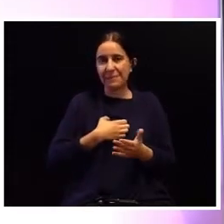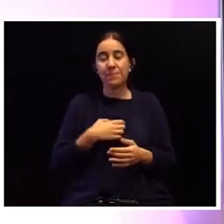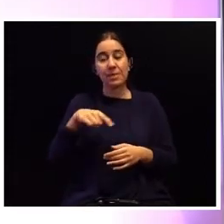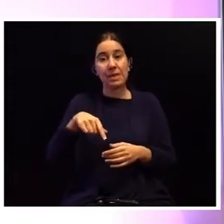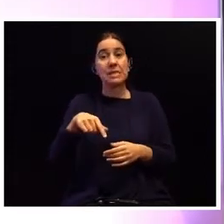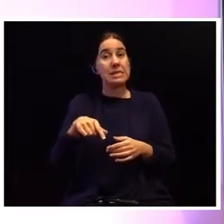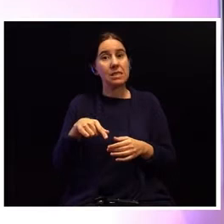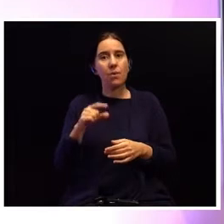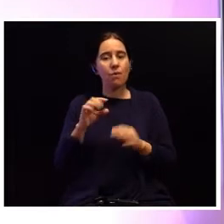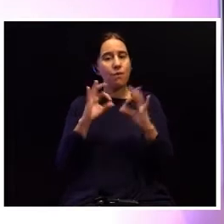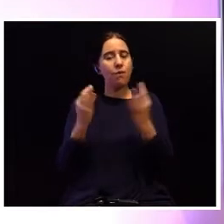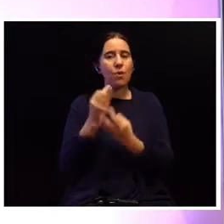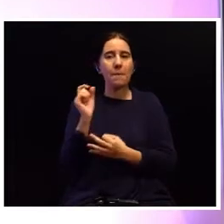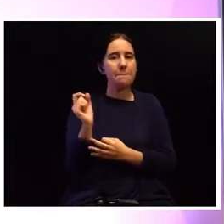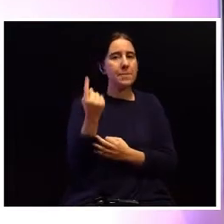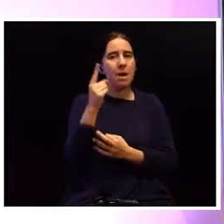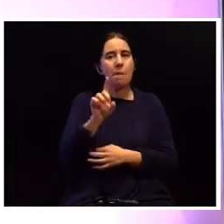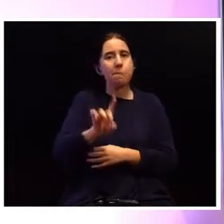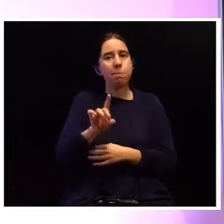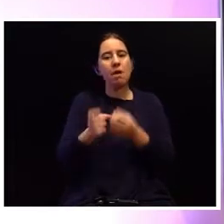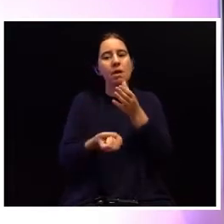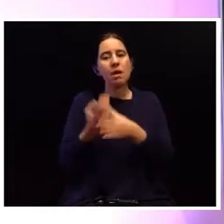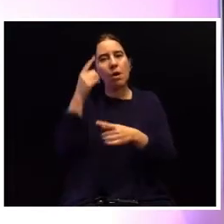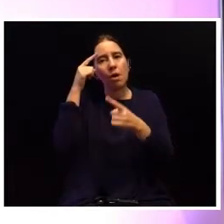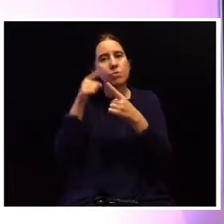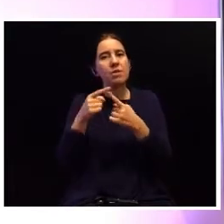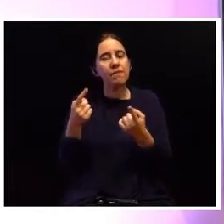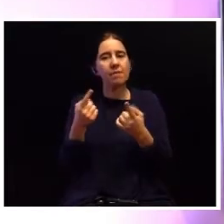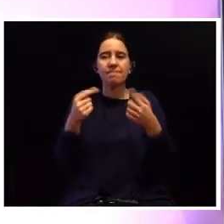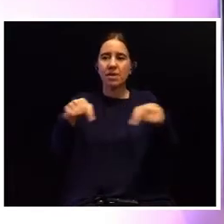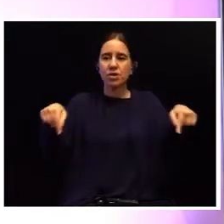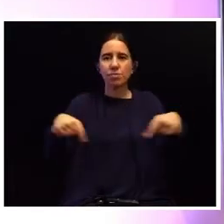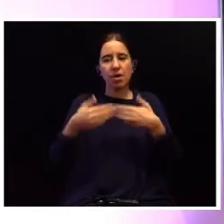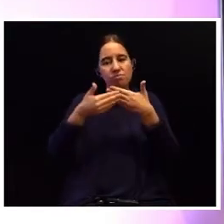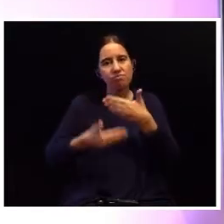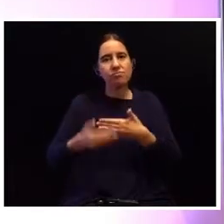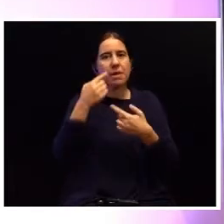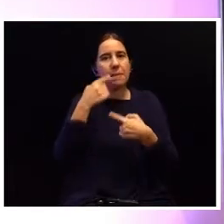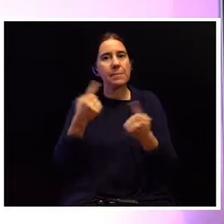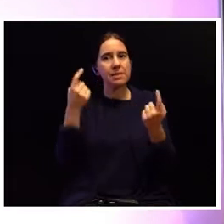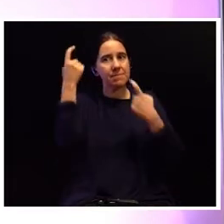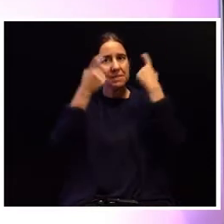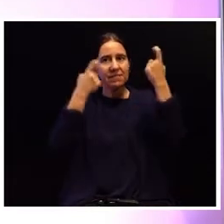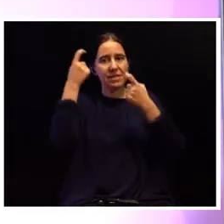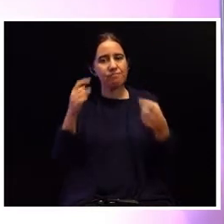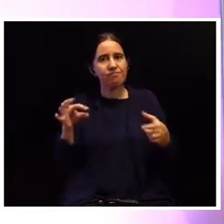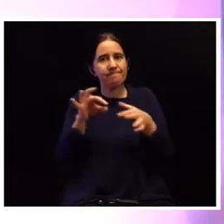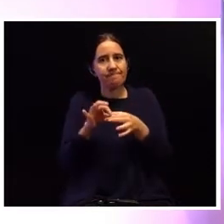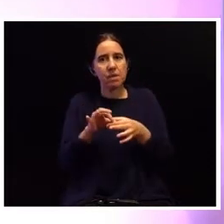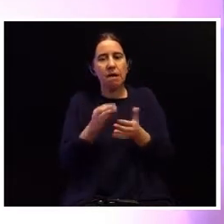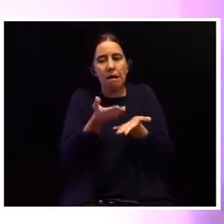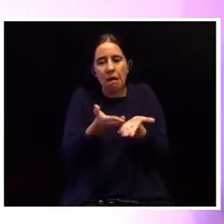criação deste primeiro Fórum é o de instituir um espaço de apresentação e de reflexão acerca dos